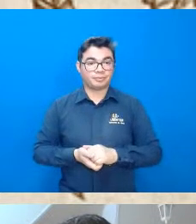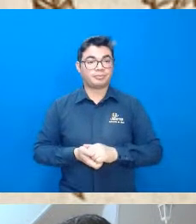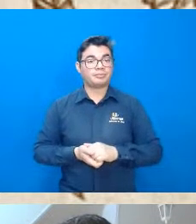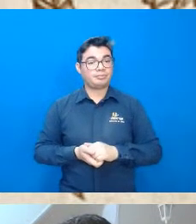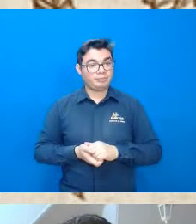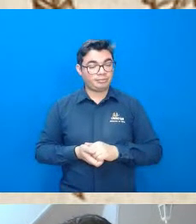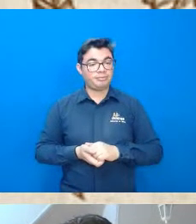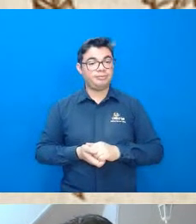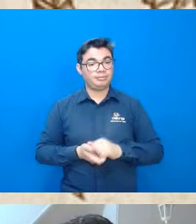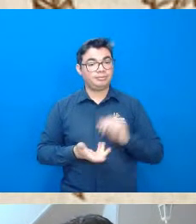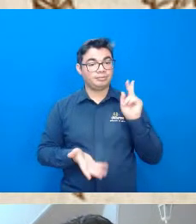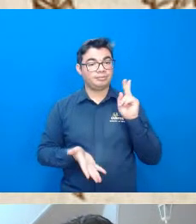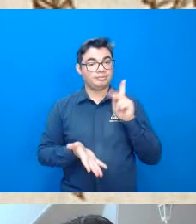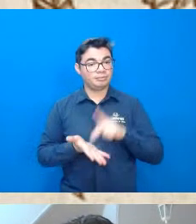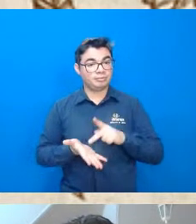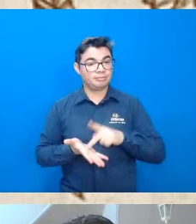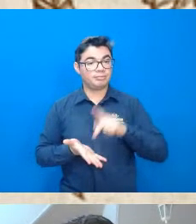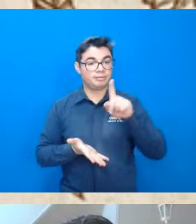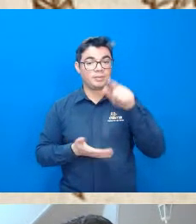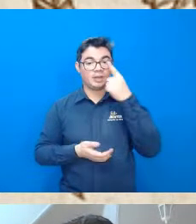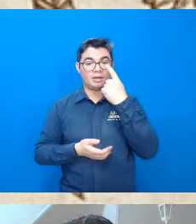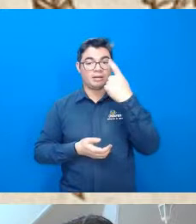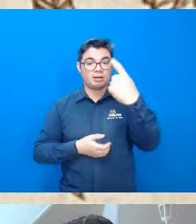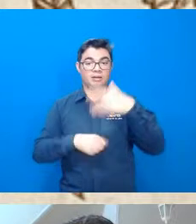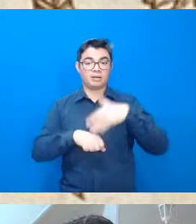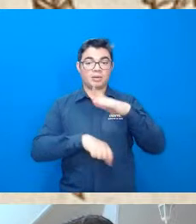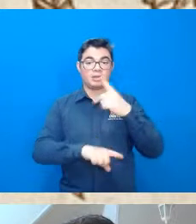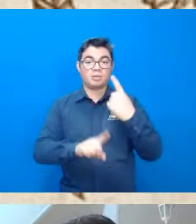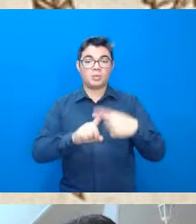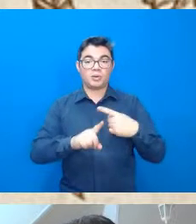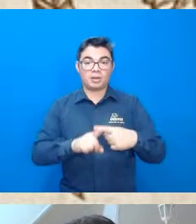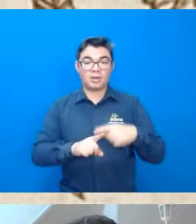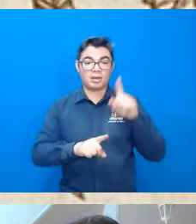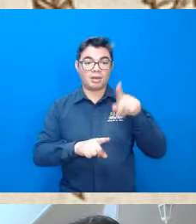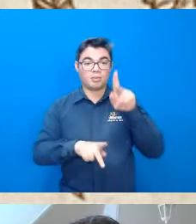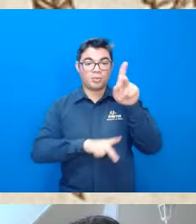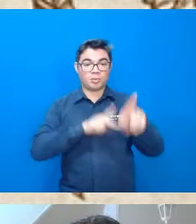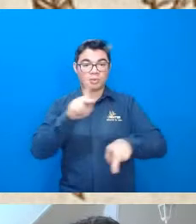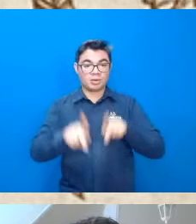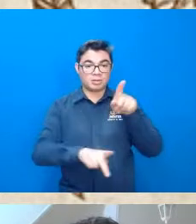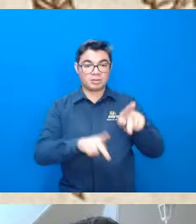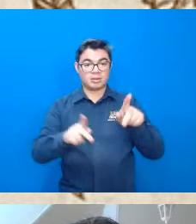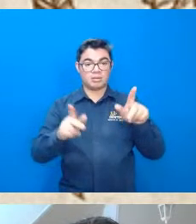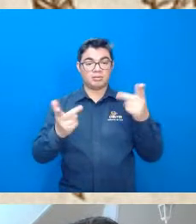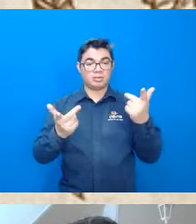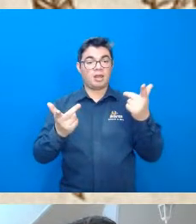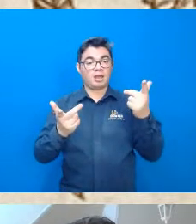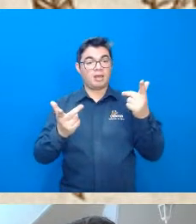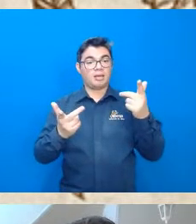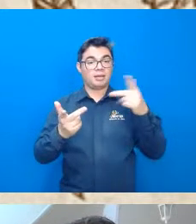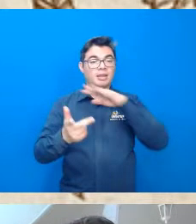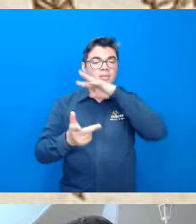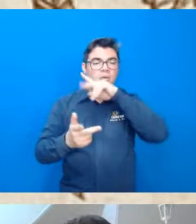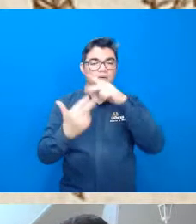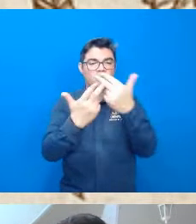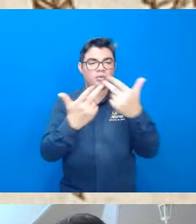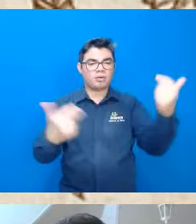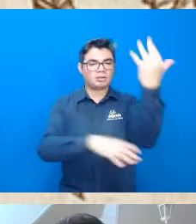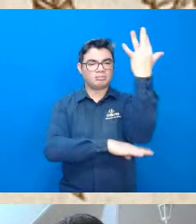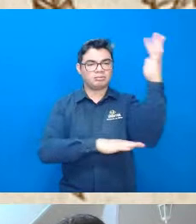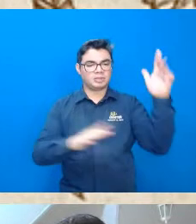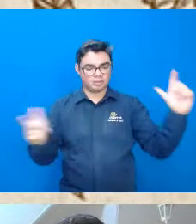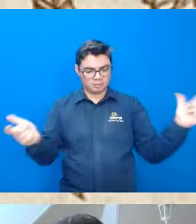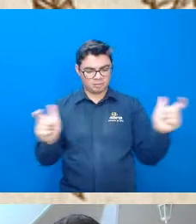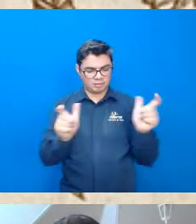isso é uma questão bem interessante primeiro de tudo as populações a espécie extinta não volta mais ela já morreu